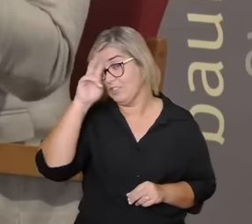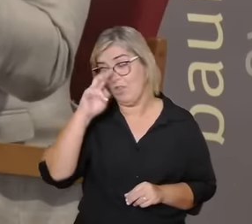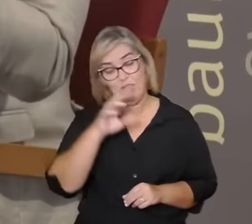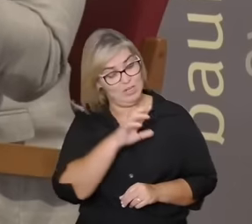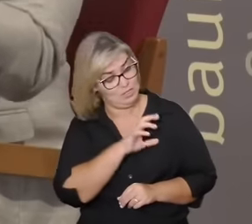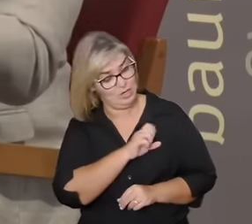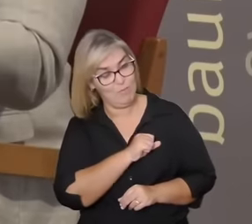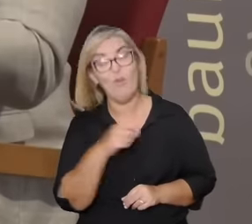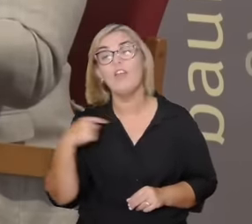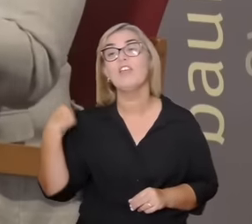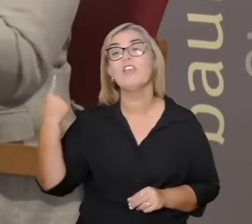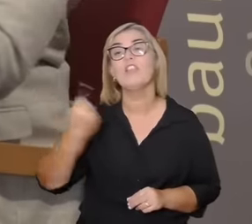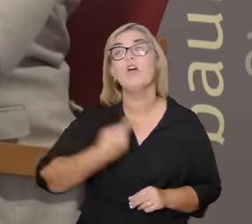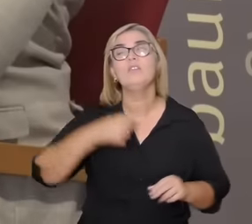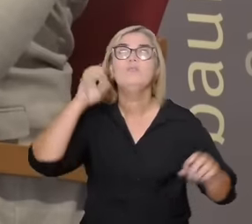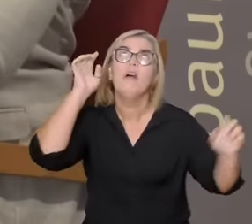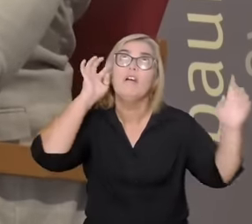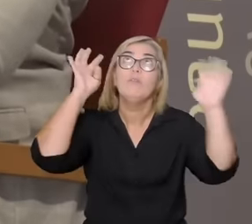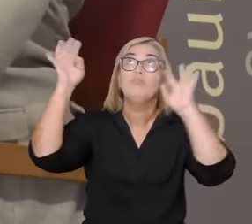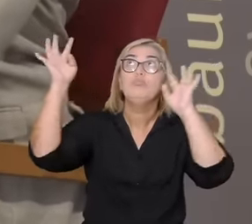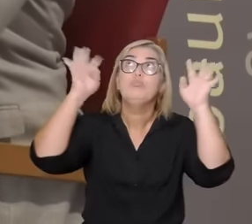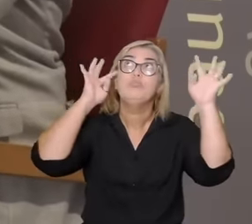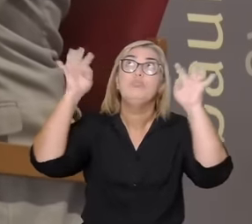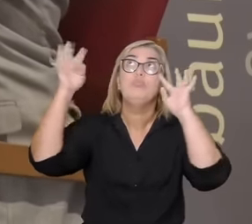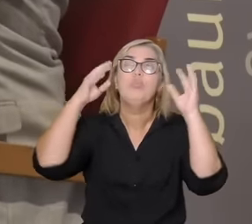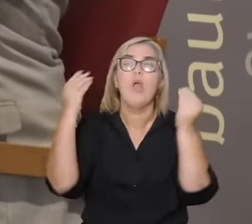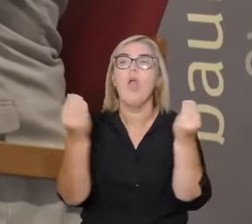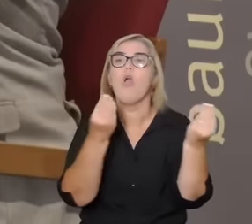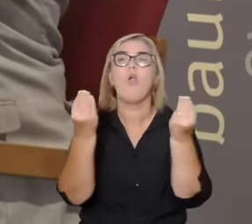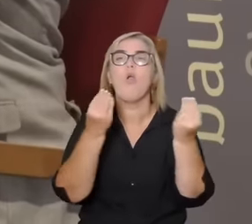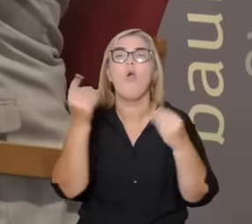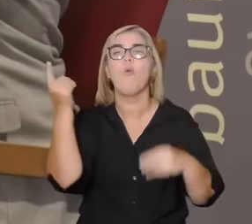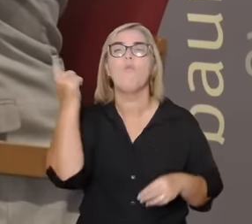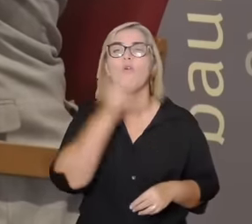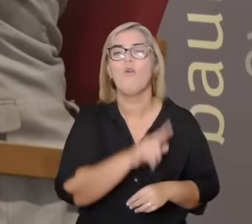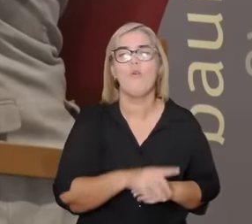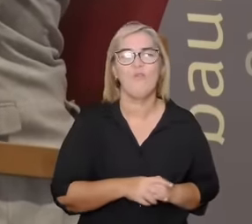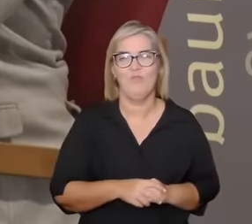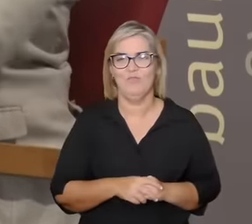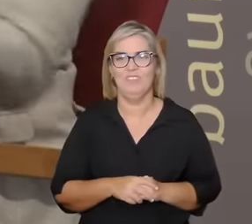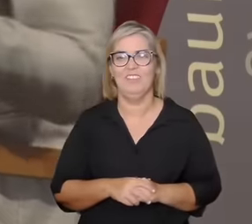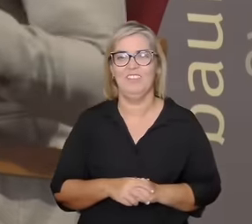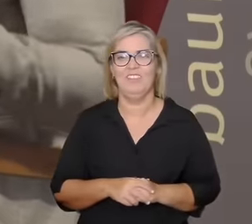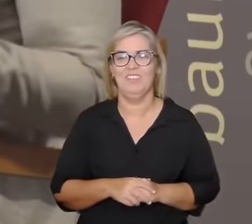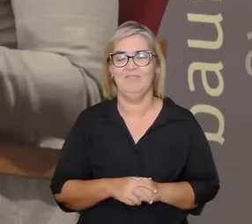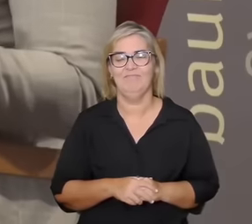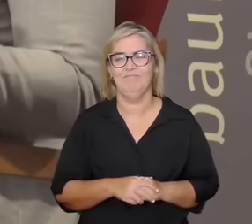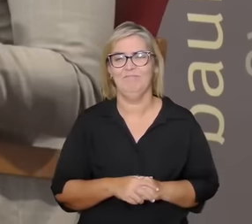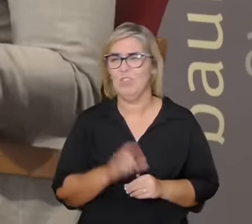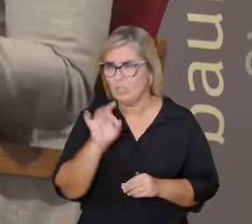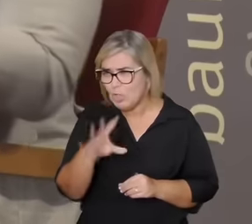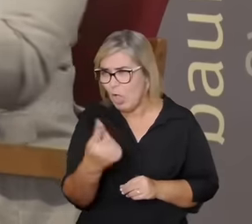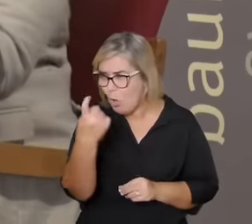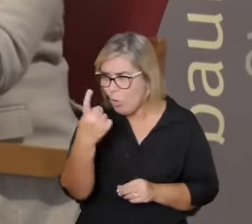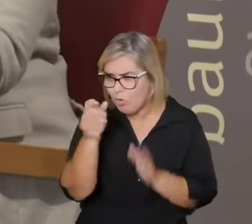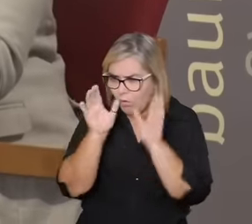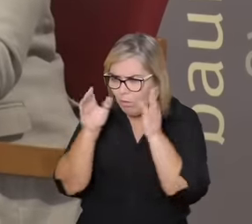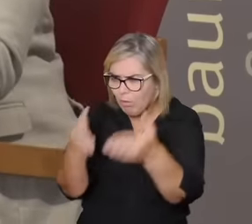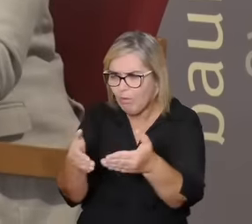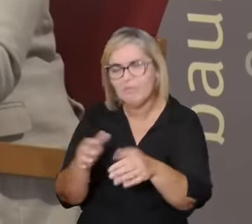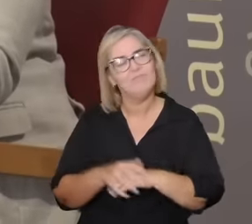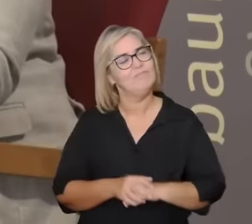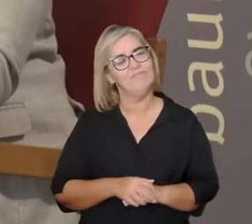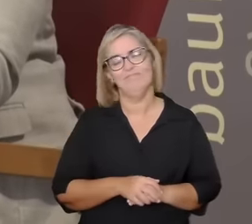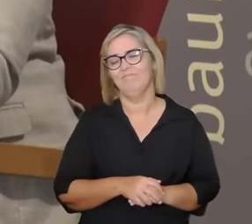o nosso imaginário a se disponibilizar para amar de uma maneira e não de outra talvez por isso que